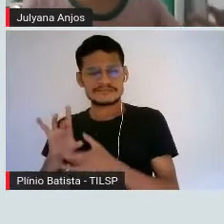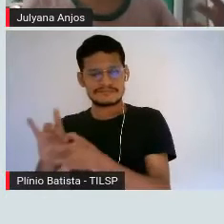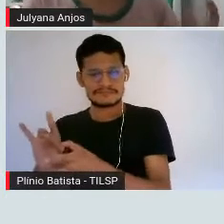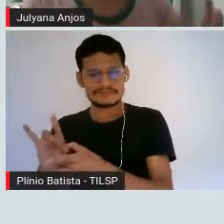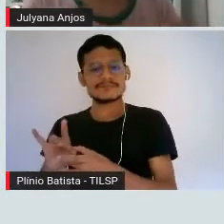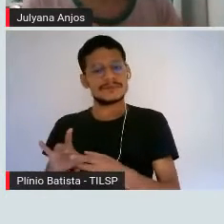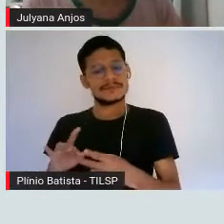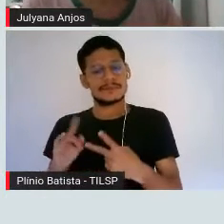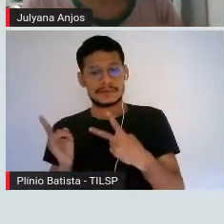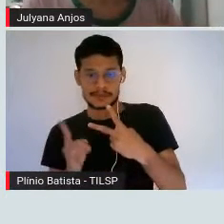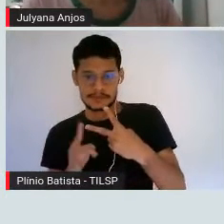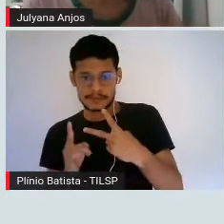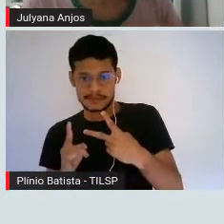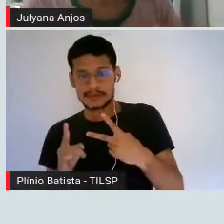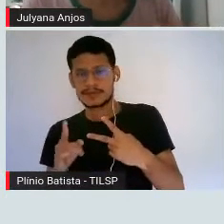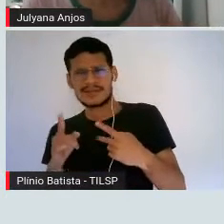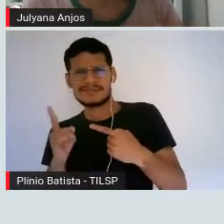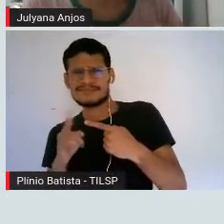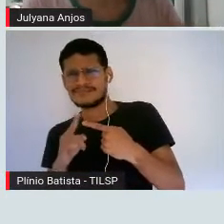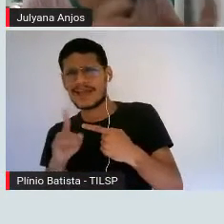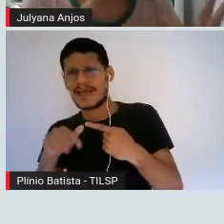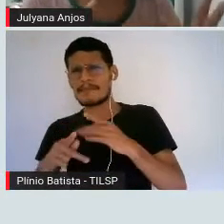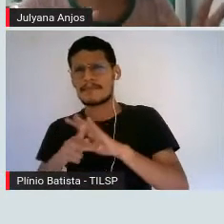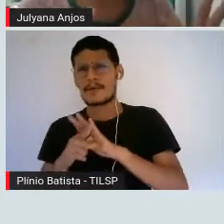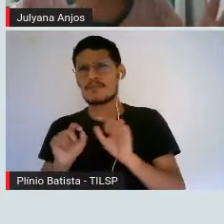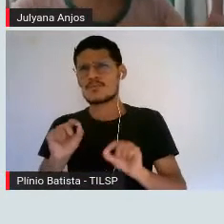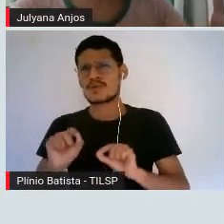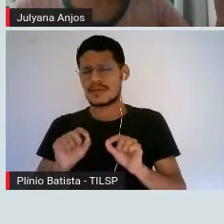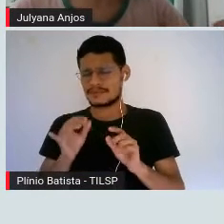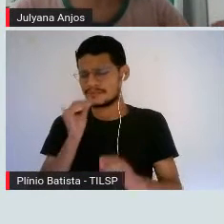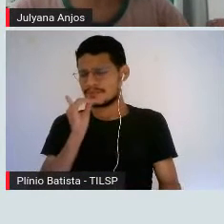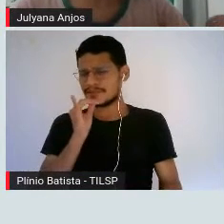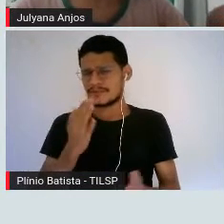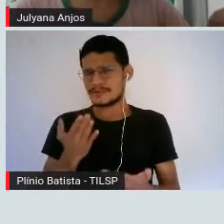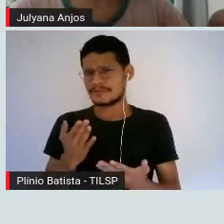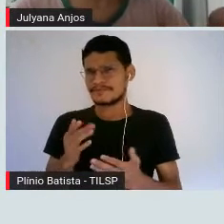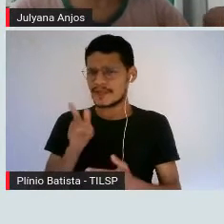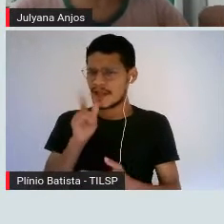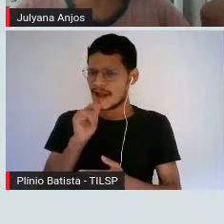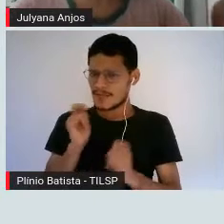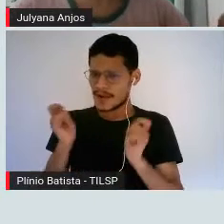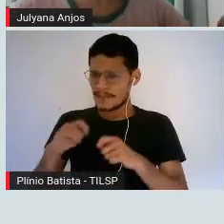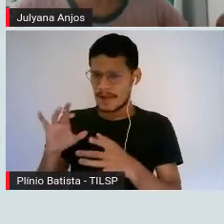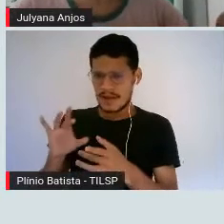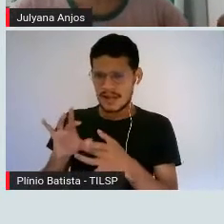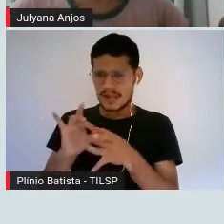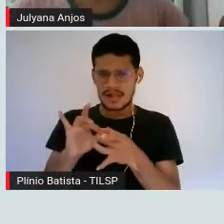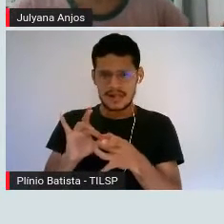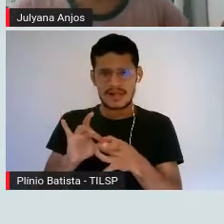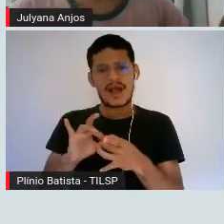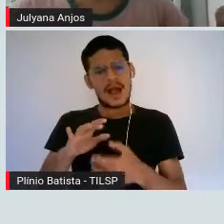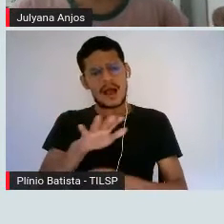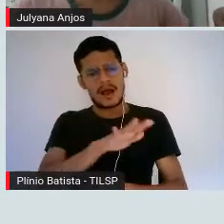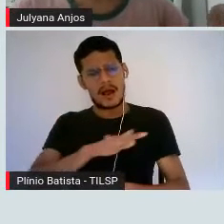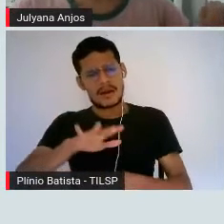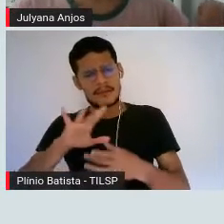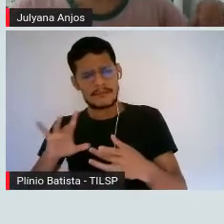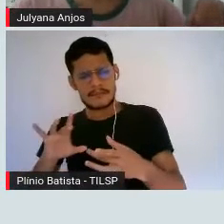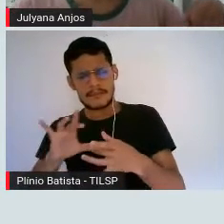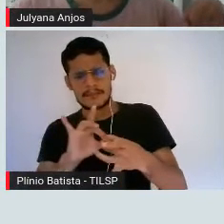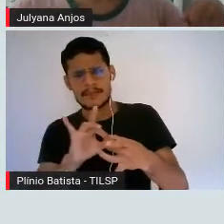adesiva. Que é justamente o fato de que ela se liga a superfícies que